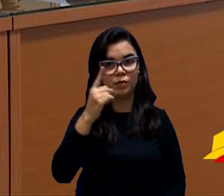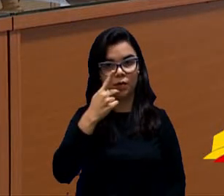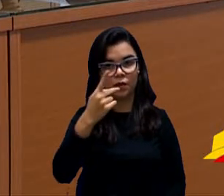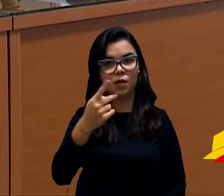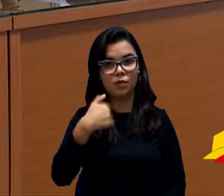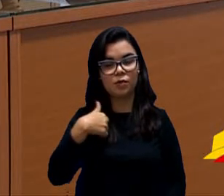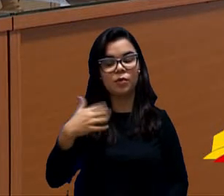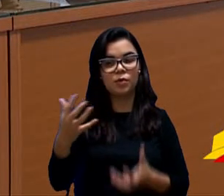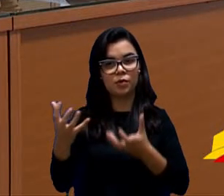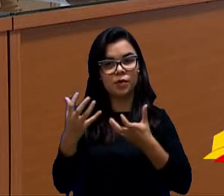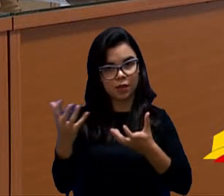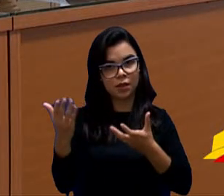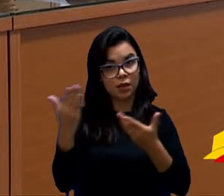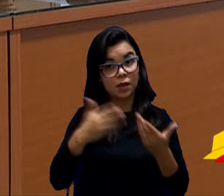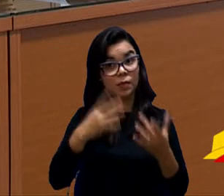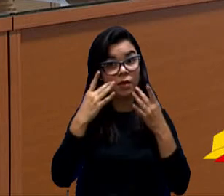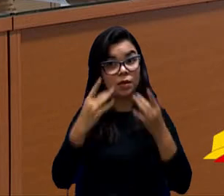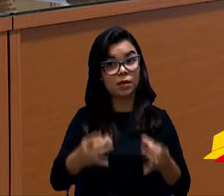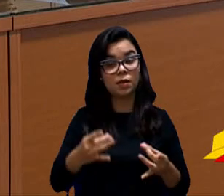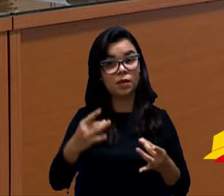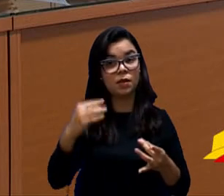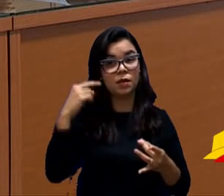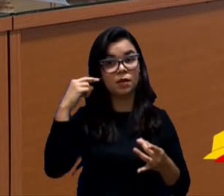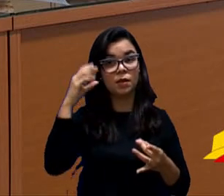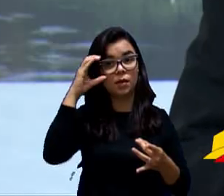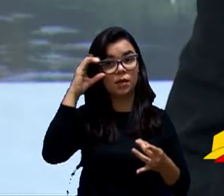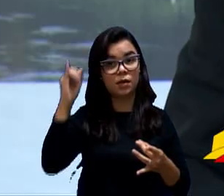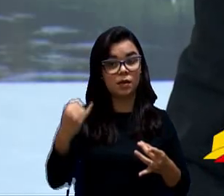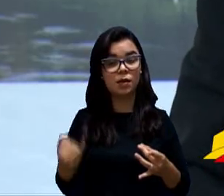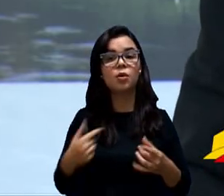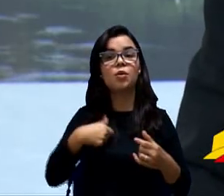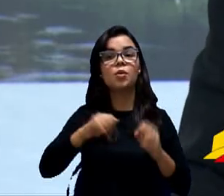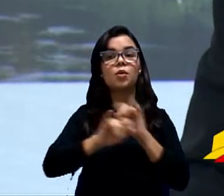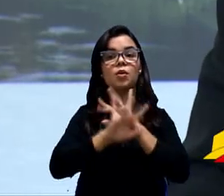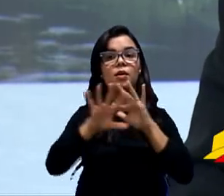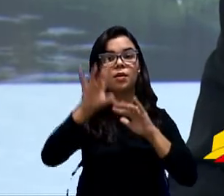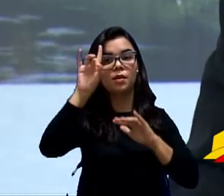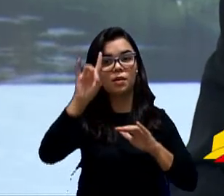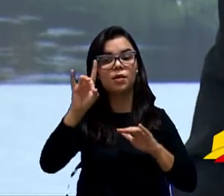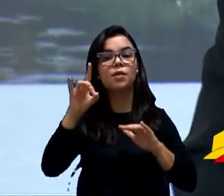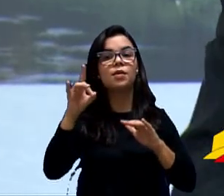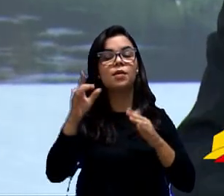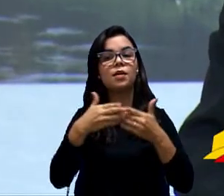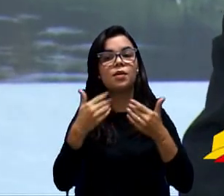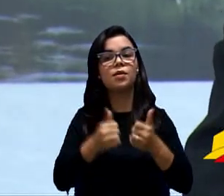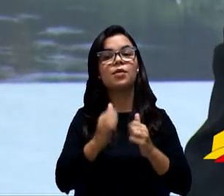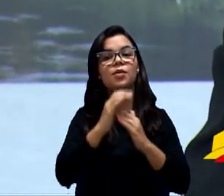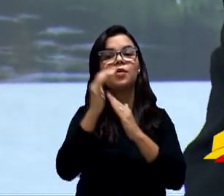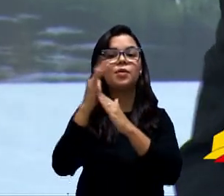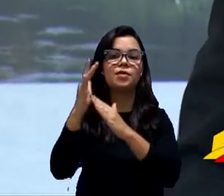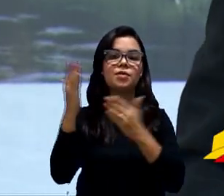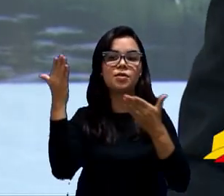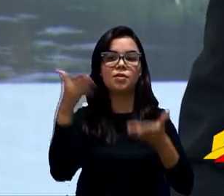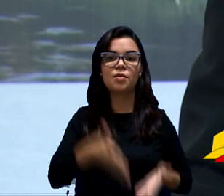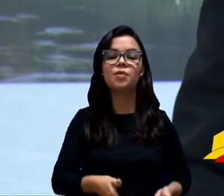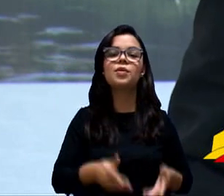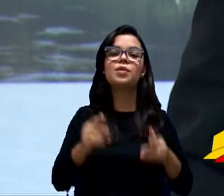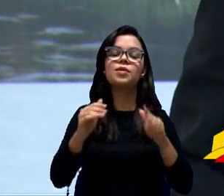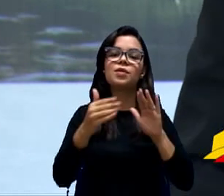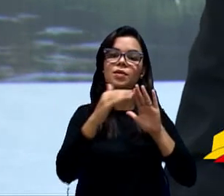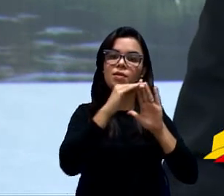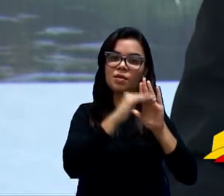vereadora Iara tentasse até. Glória a Deus, aleluia, que chegou esse projeto de lei aqui para cá. Ai, e o Salatiel também.